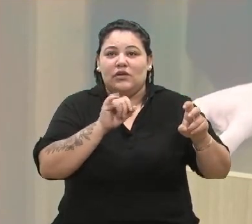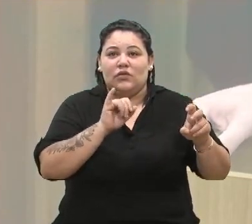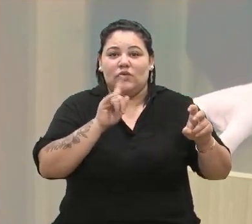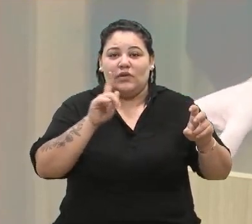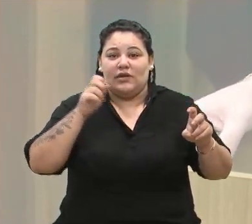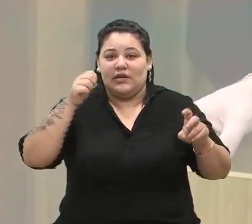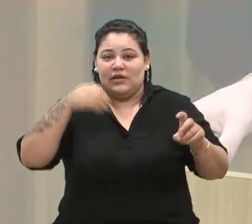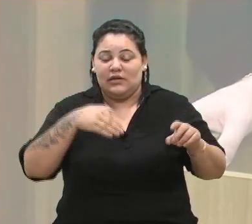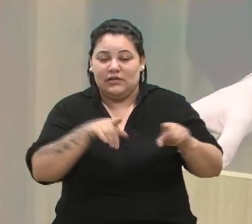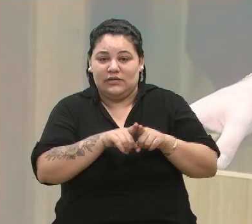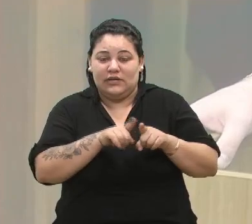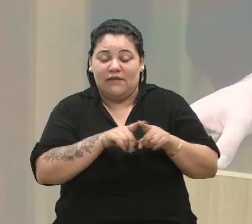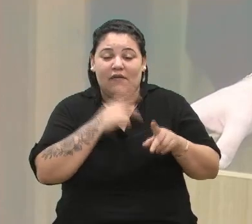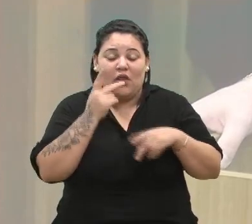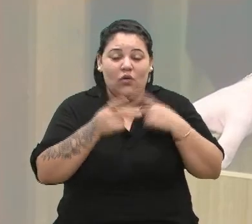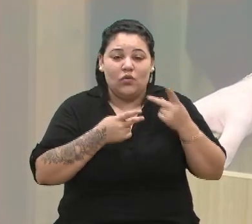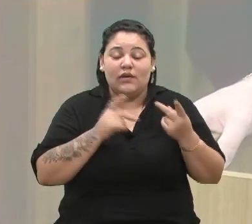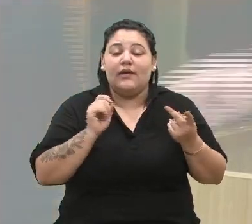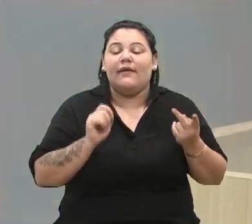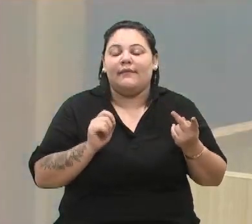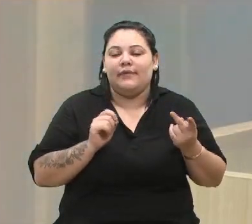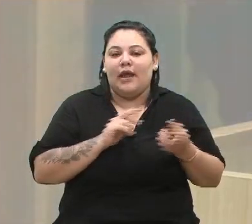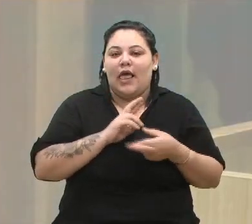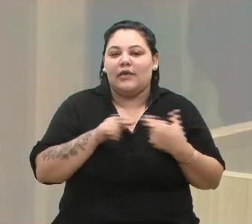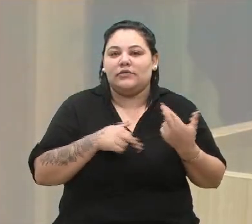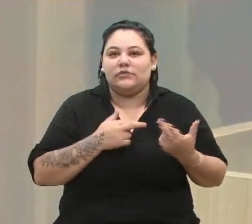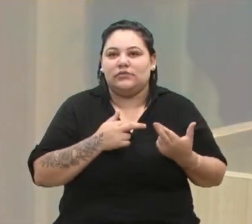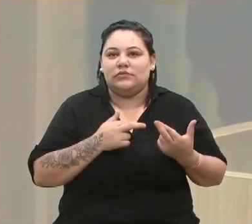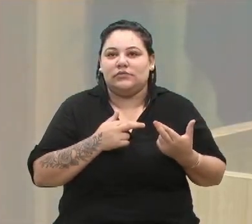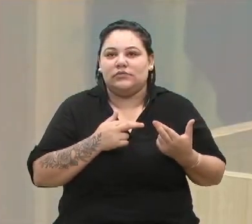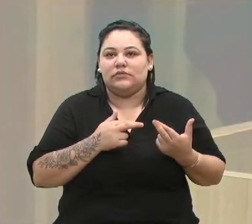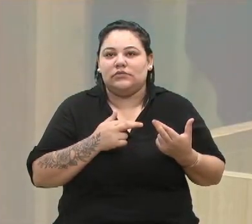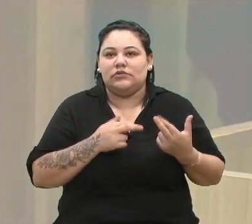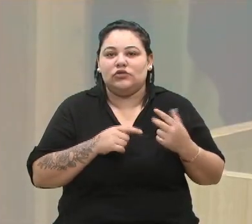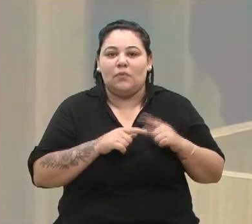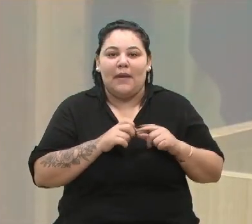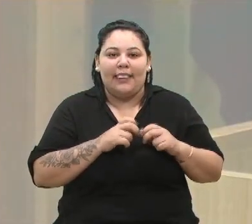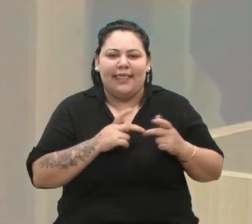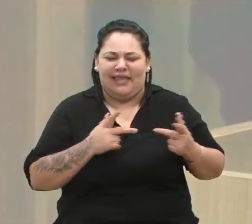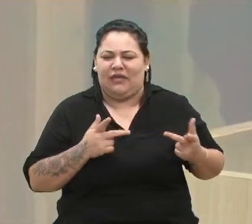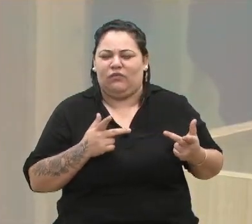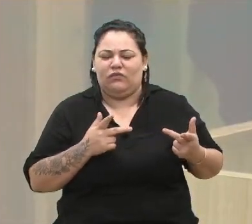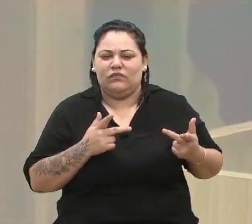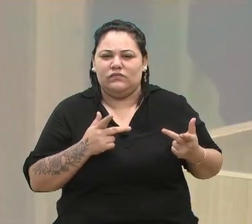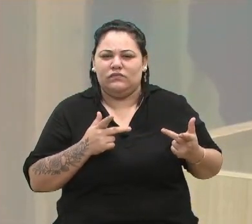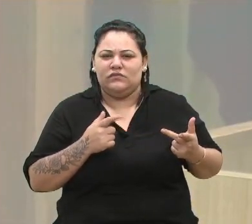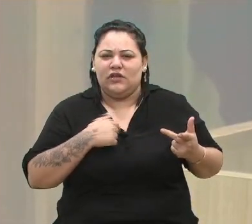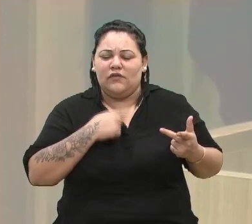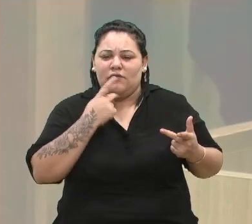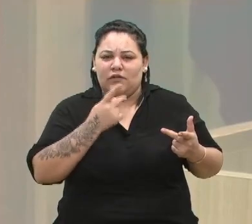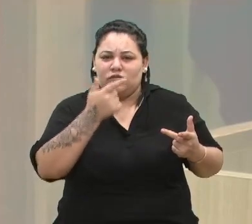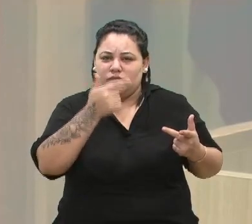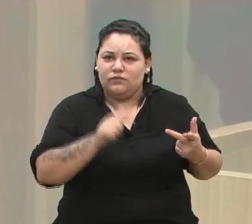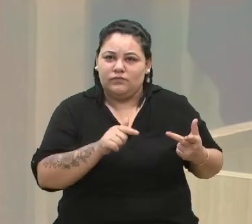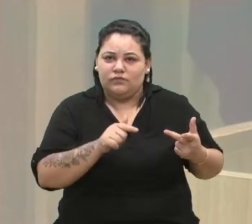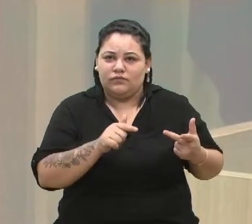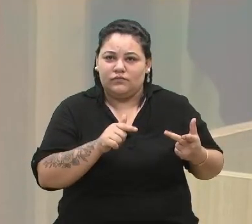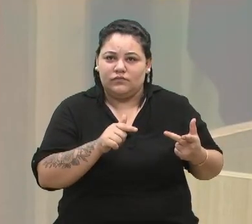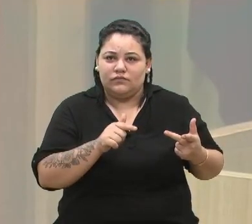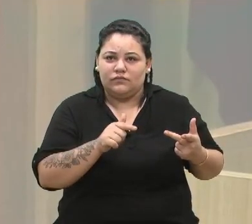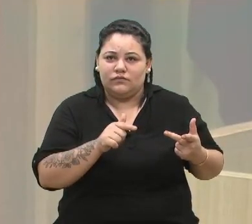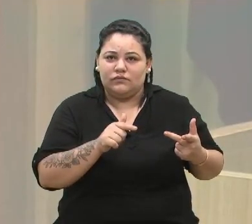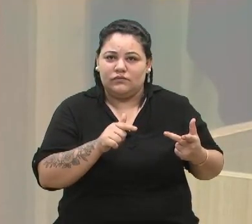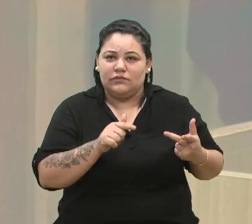argumentou foi quanto à questão do material bélico, que, volto a dizer, não tem nada a ver com o tema do nosso